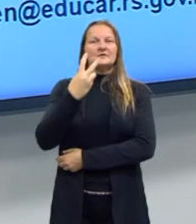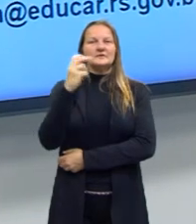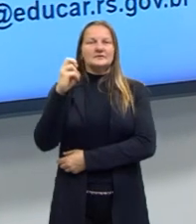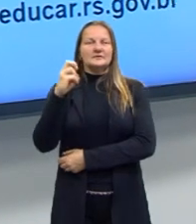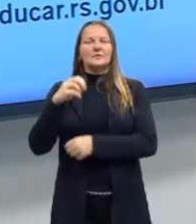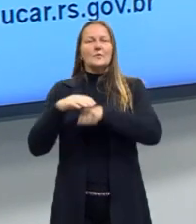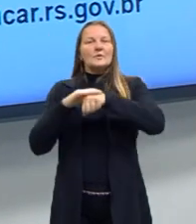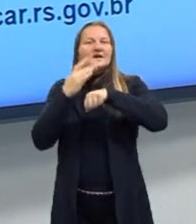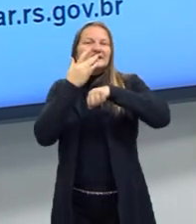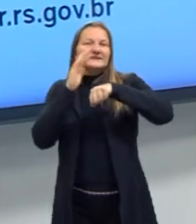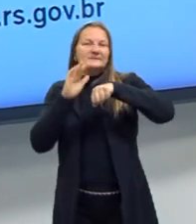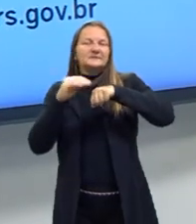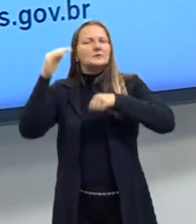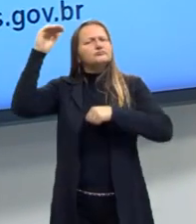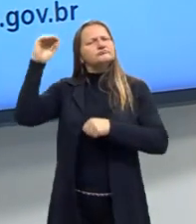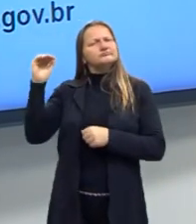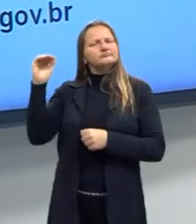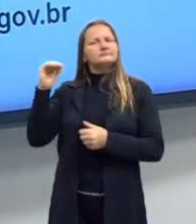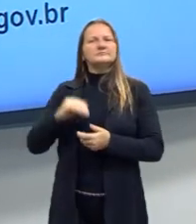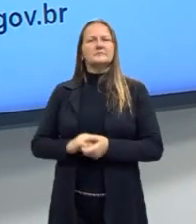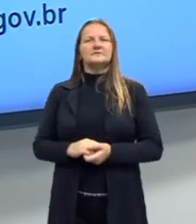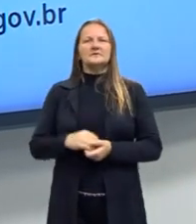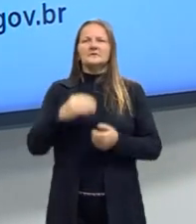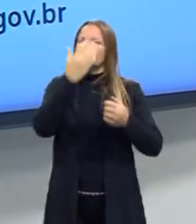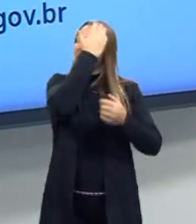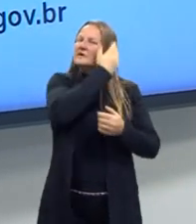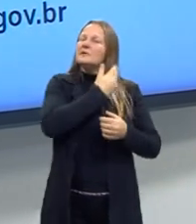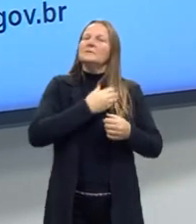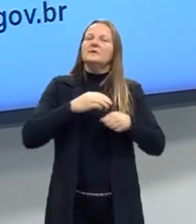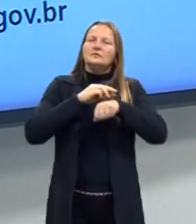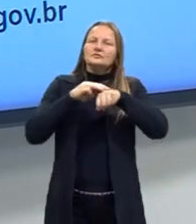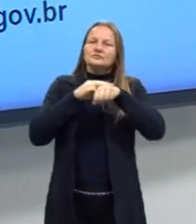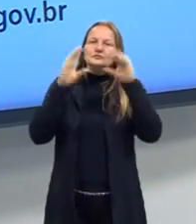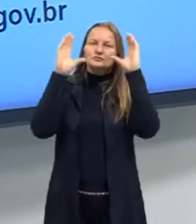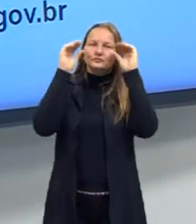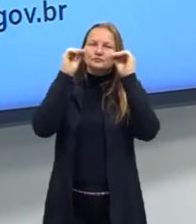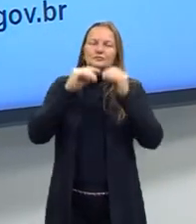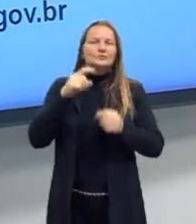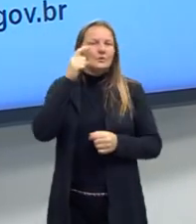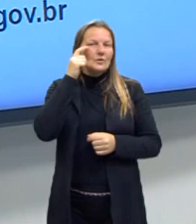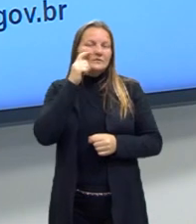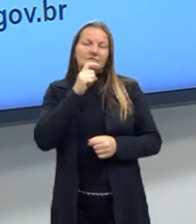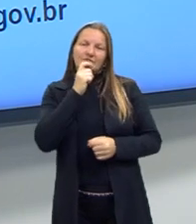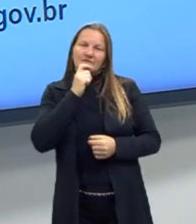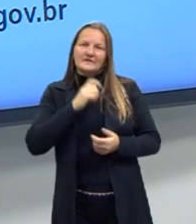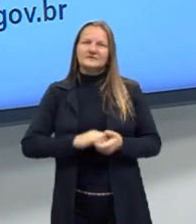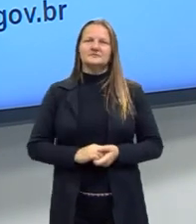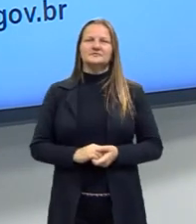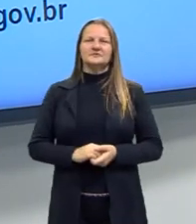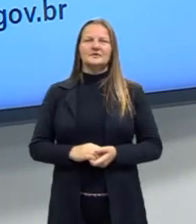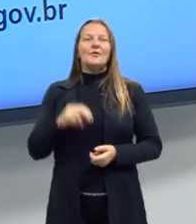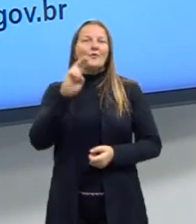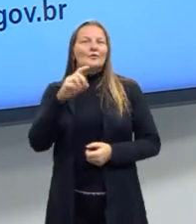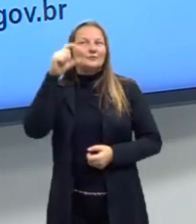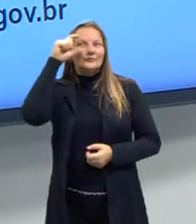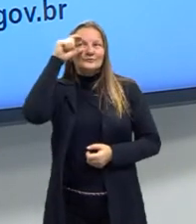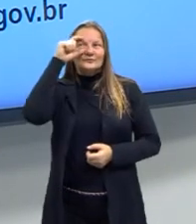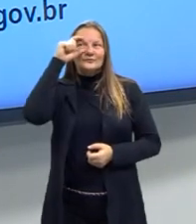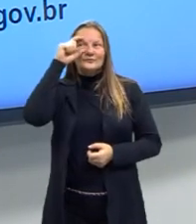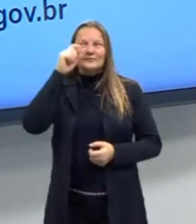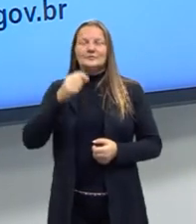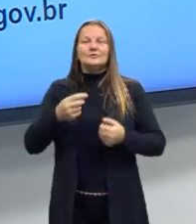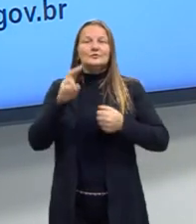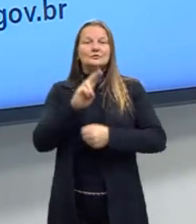sou branca, de baixa estatura, cabelos castanhos escuros, olhos verdes, uso óculos,